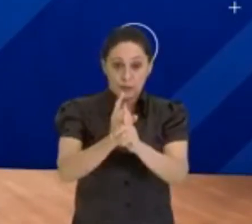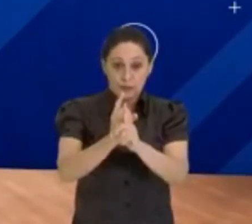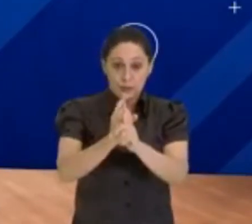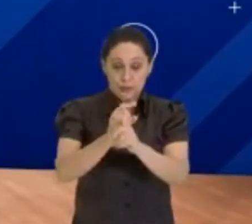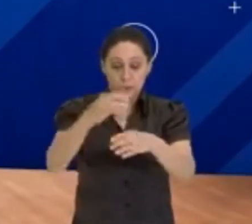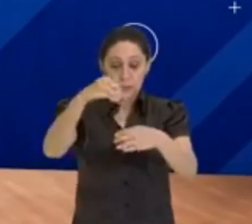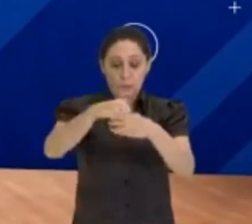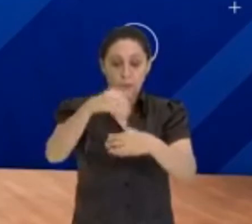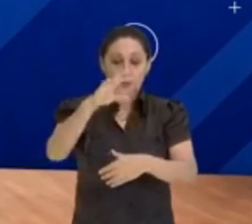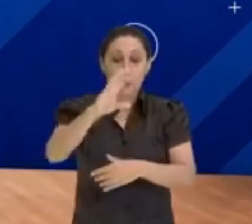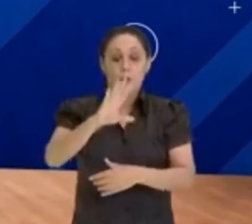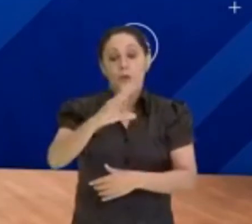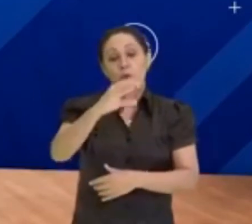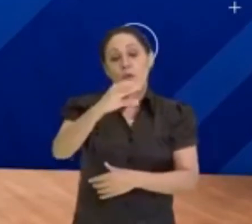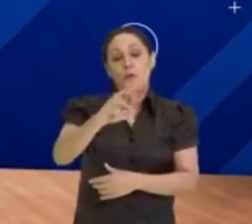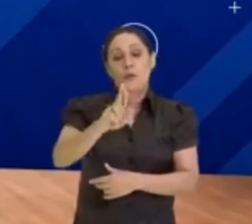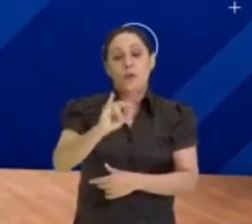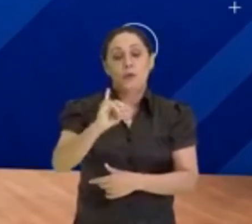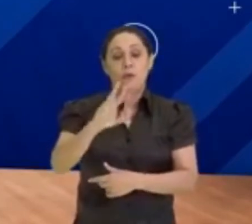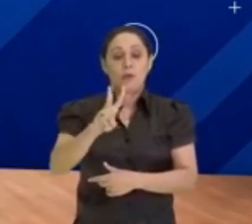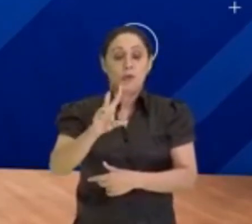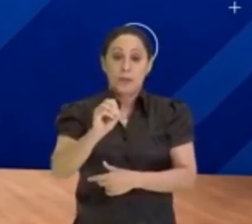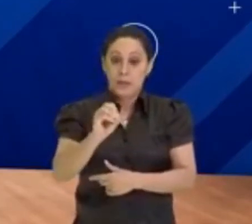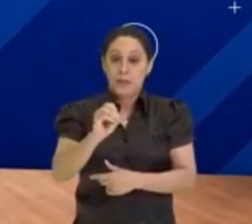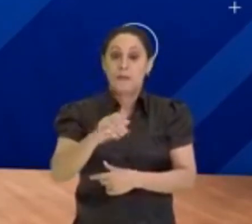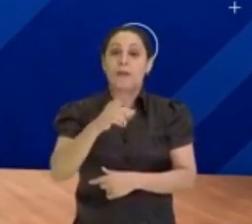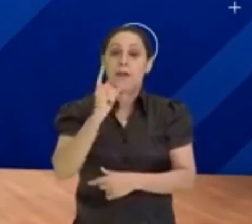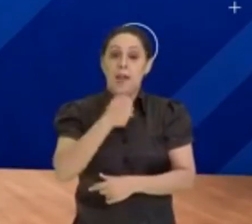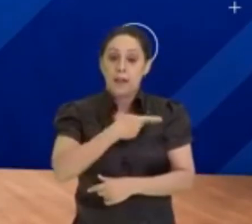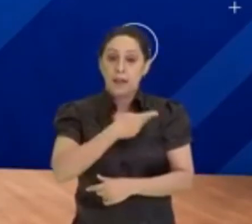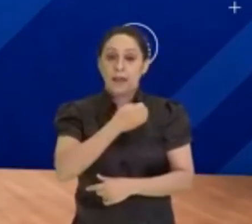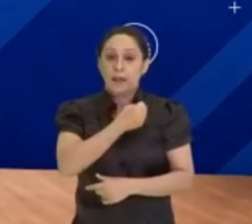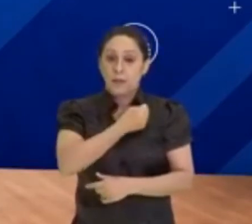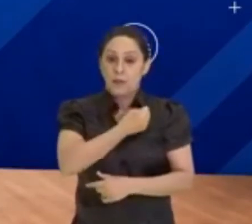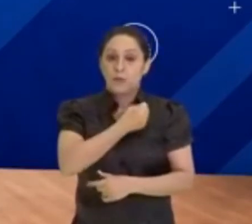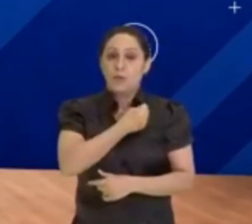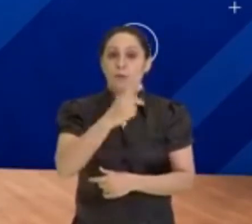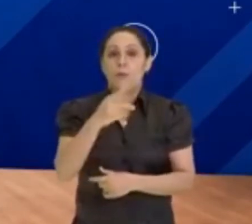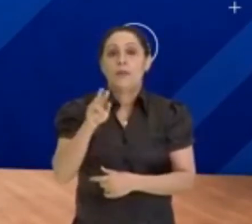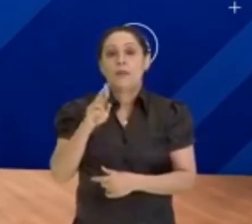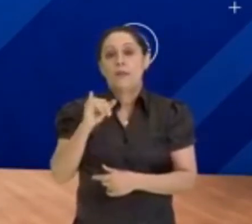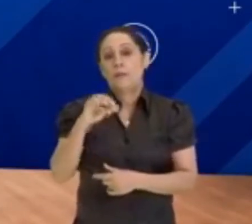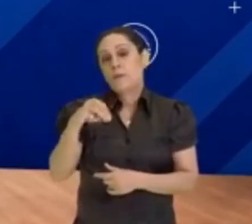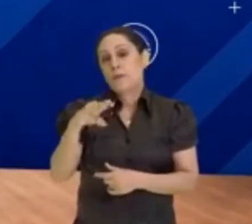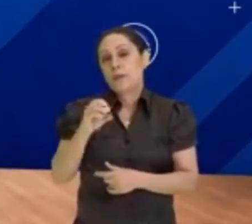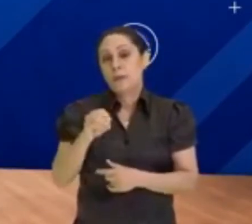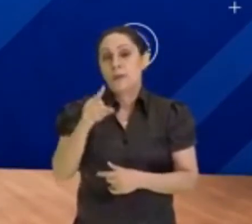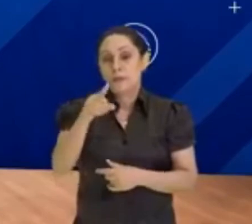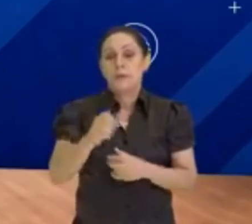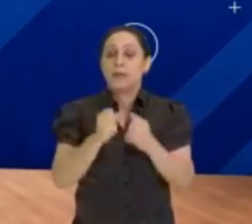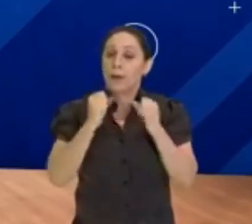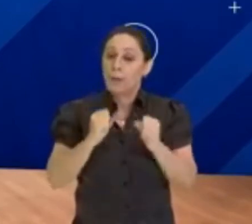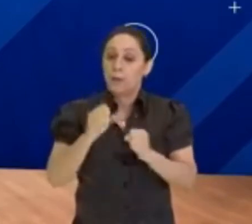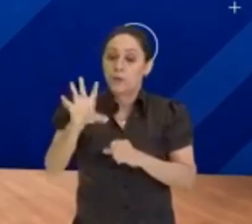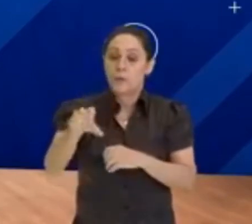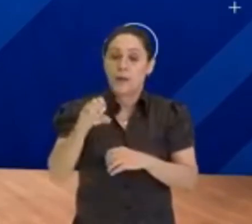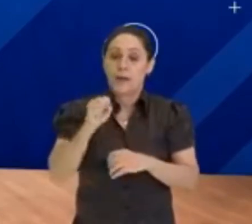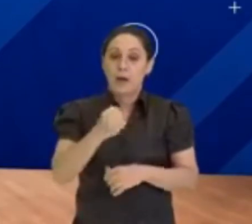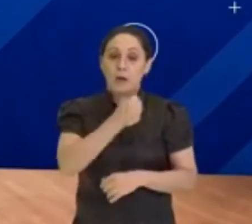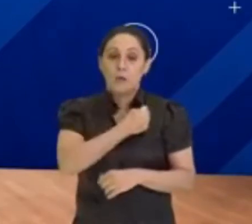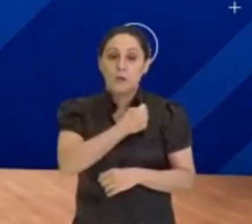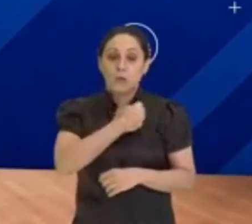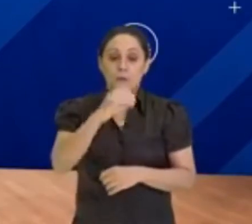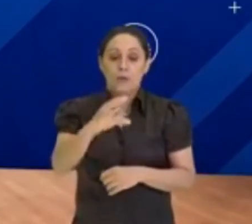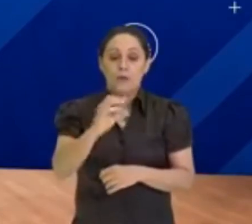são chamados de números primos. Bem, uma parte importante agora é que você pode pegar um número composto, o que é um número composto?